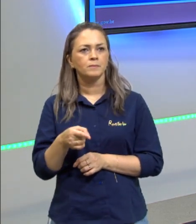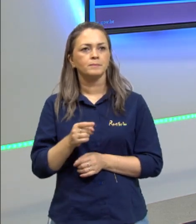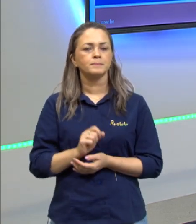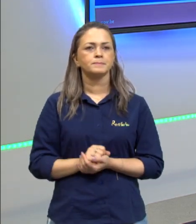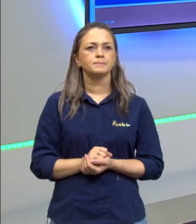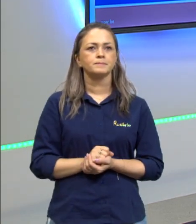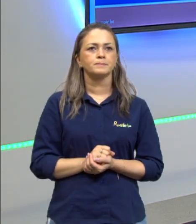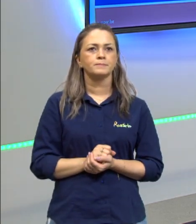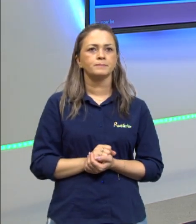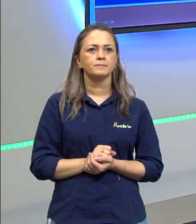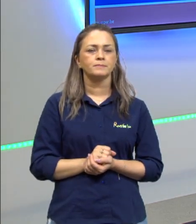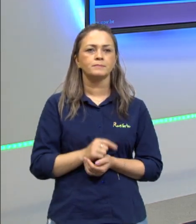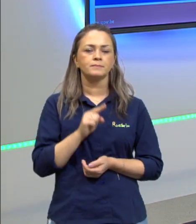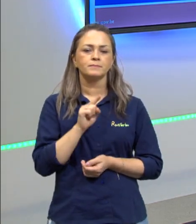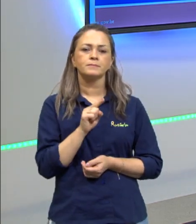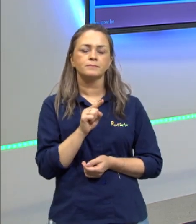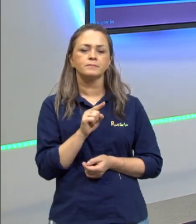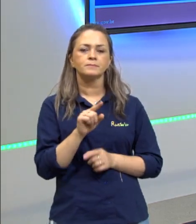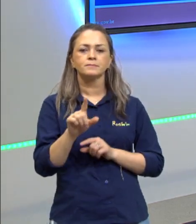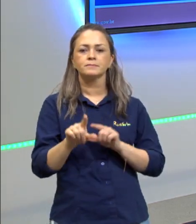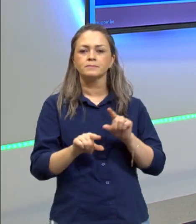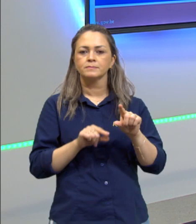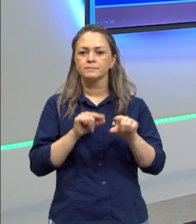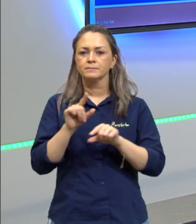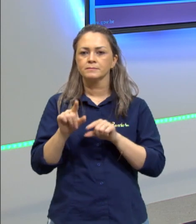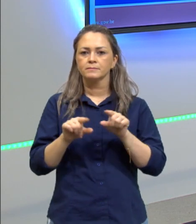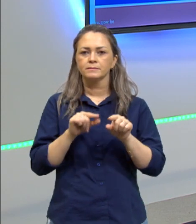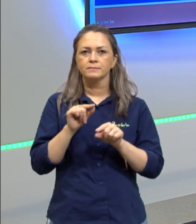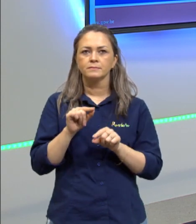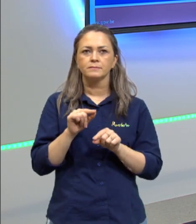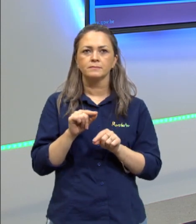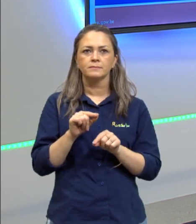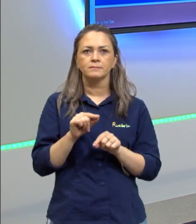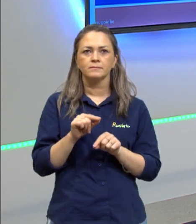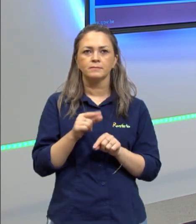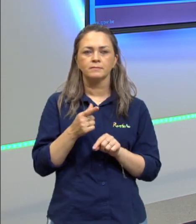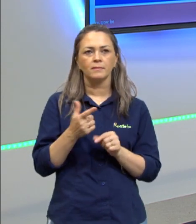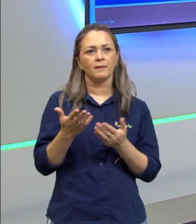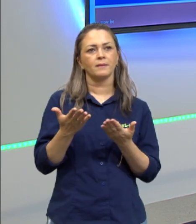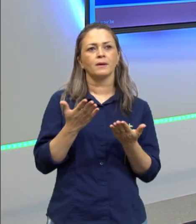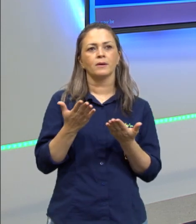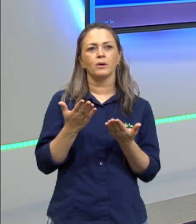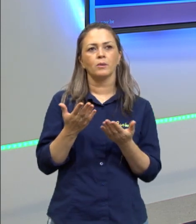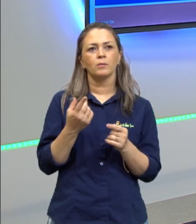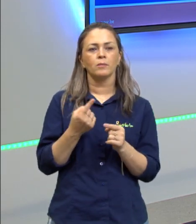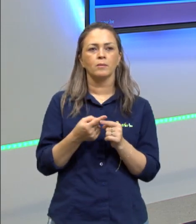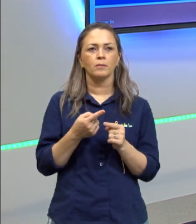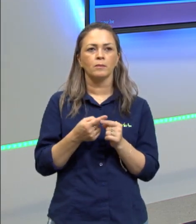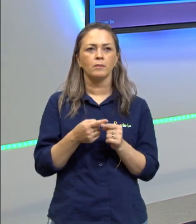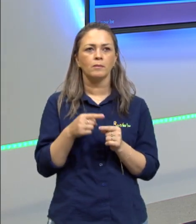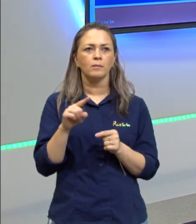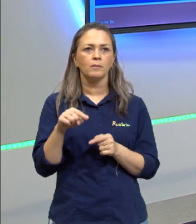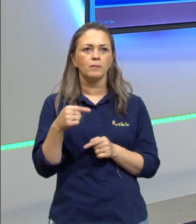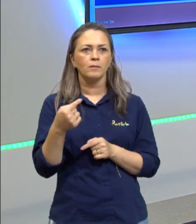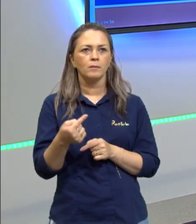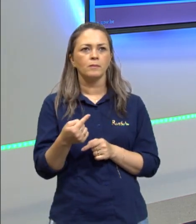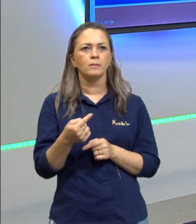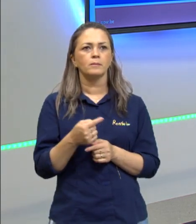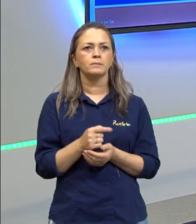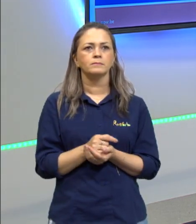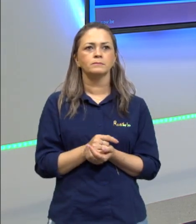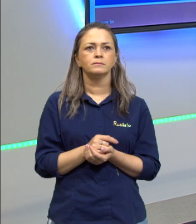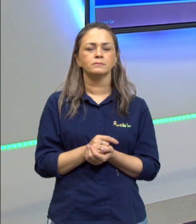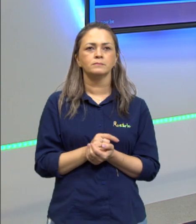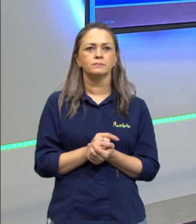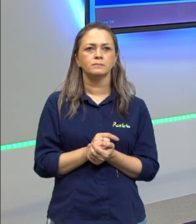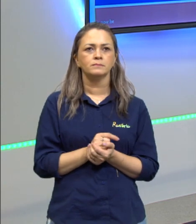No caso destas alternativas, a gente não teria dúvidas. Porque as outras alternativas, elas não